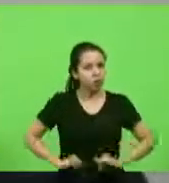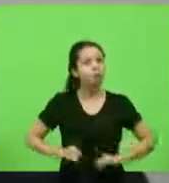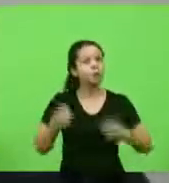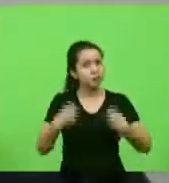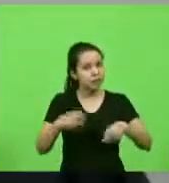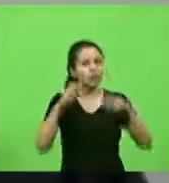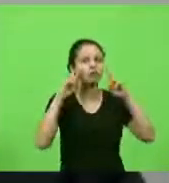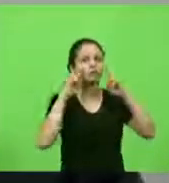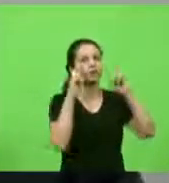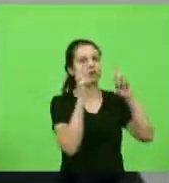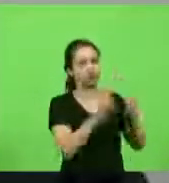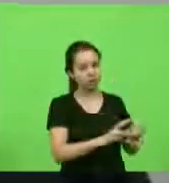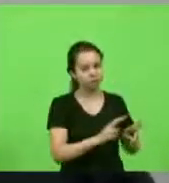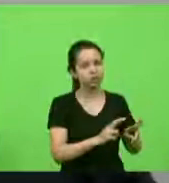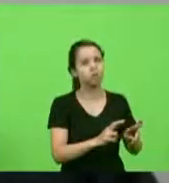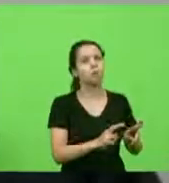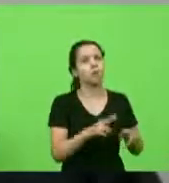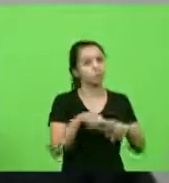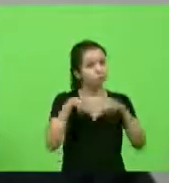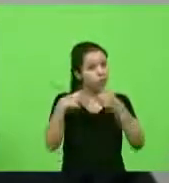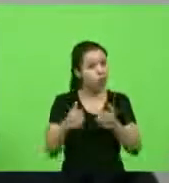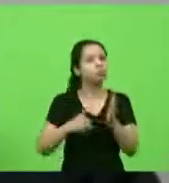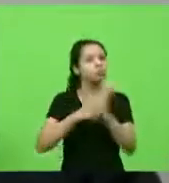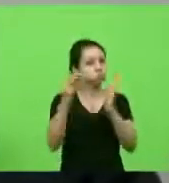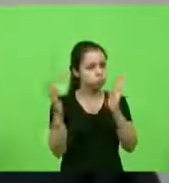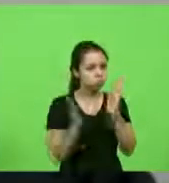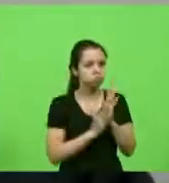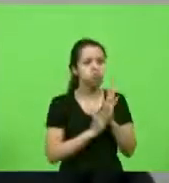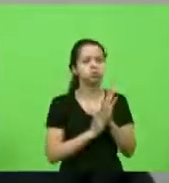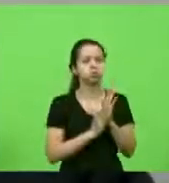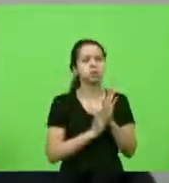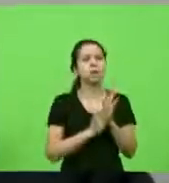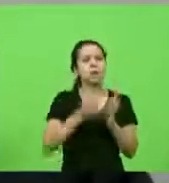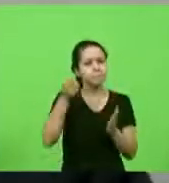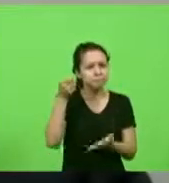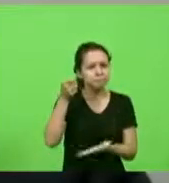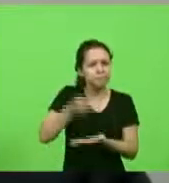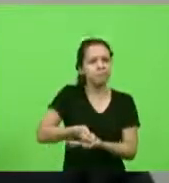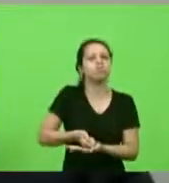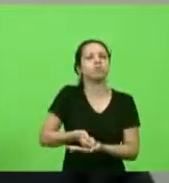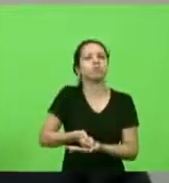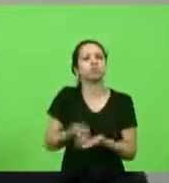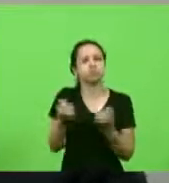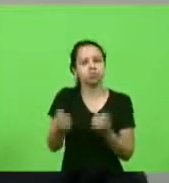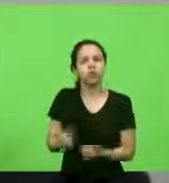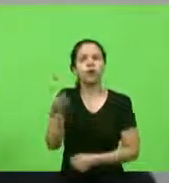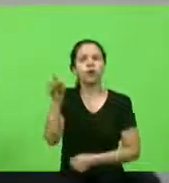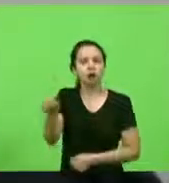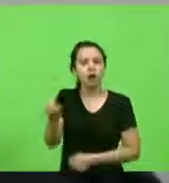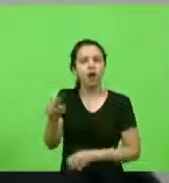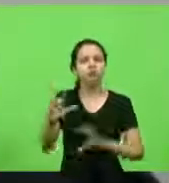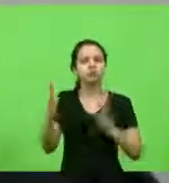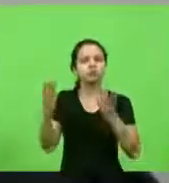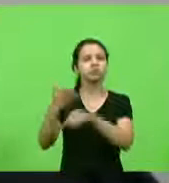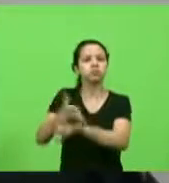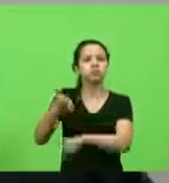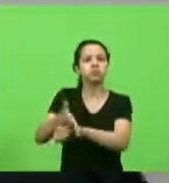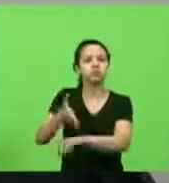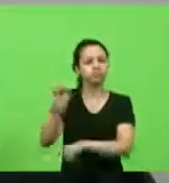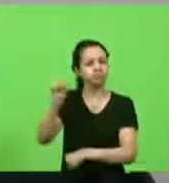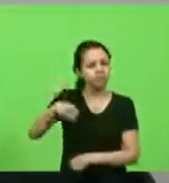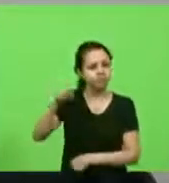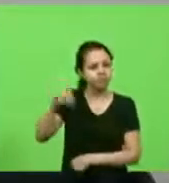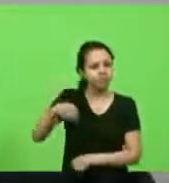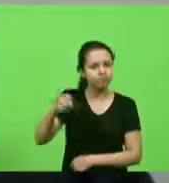respeitados por isso vai ter multa mais pesada para o farrista sim para quem fizer todo esse processo de